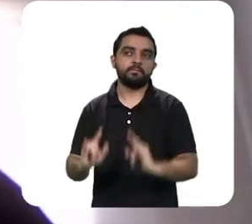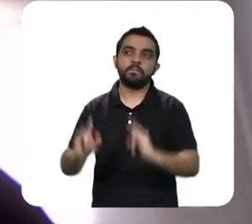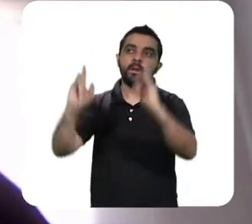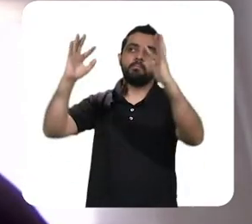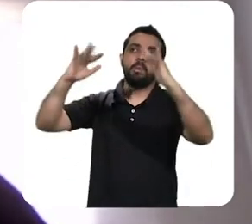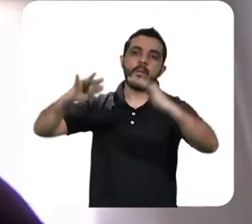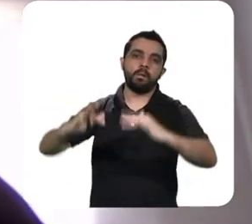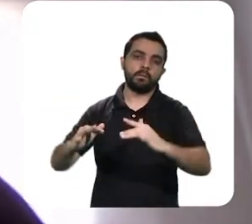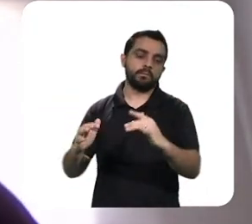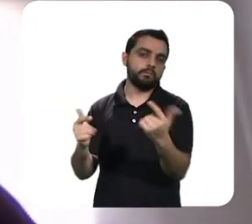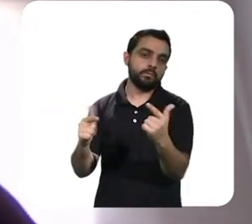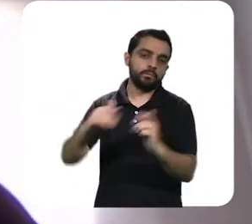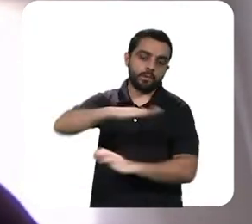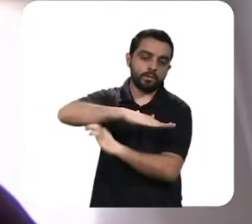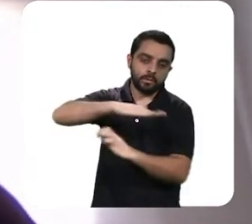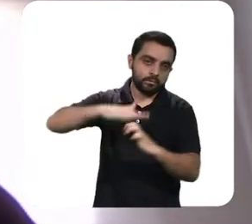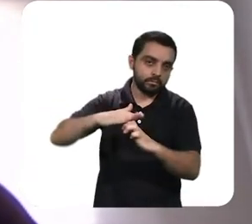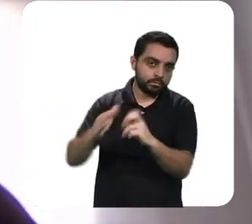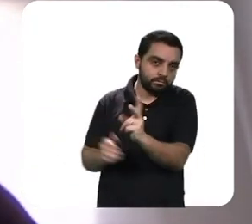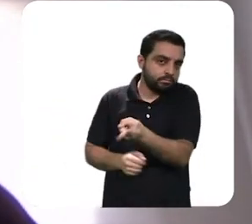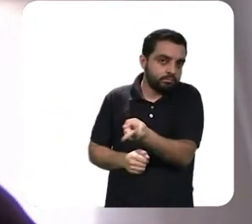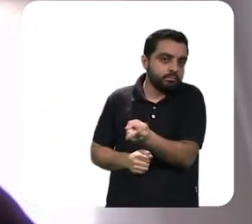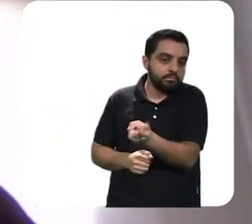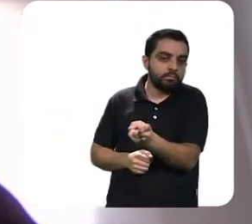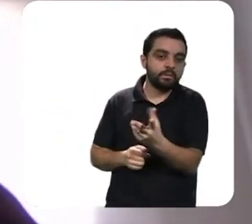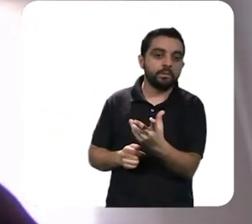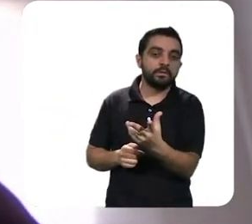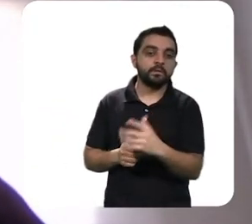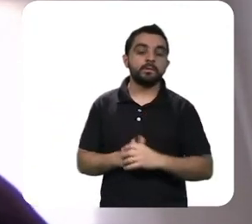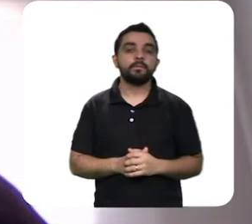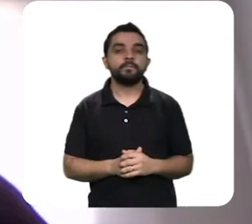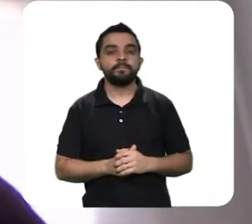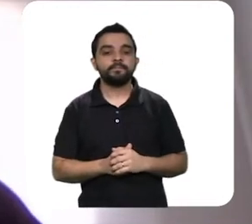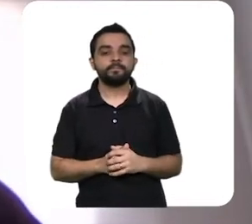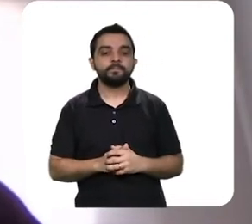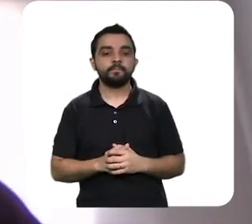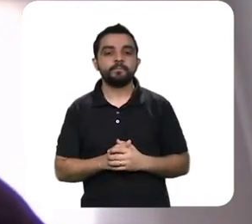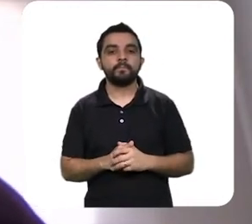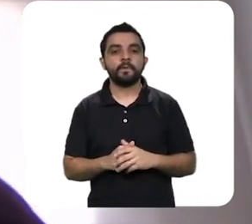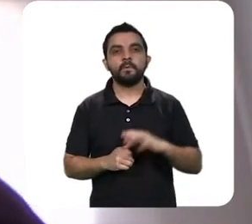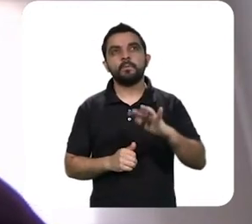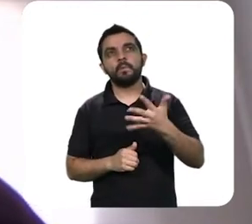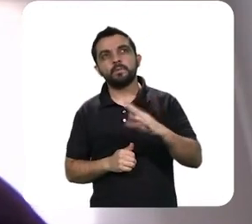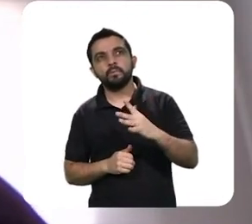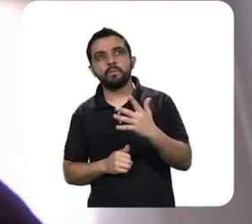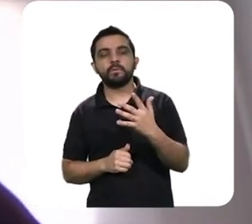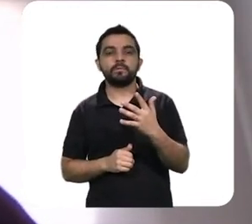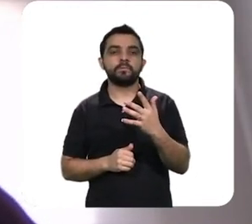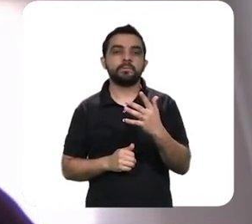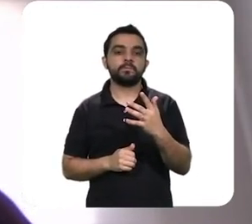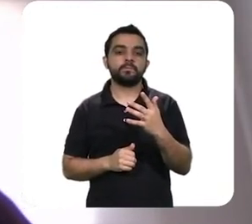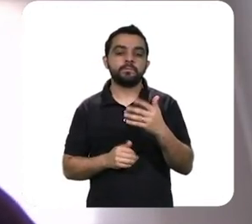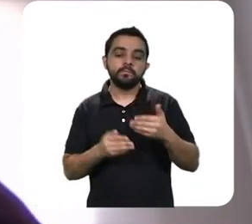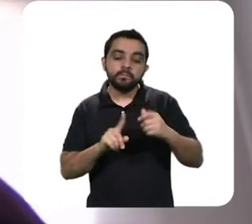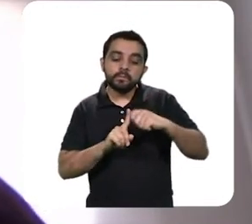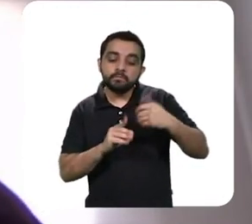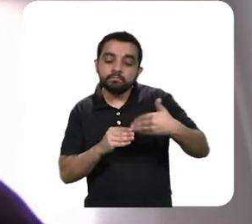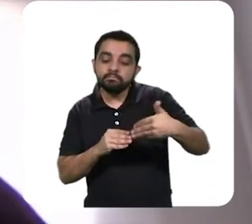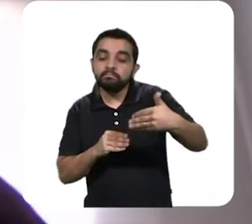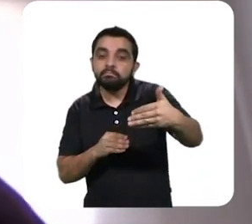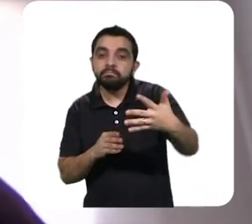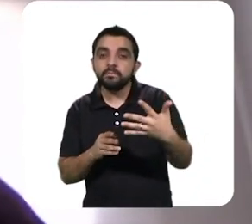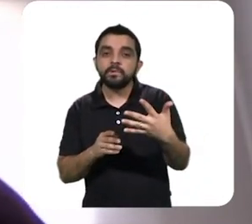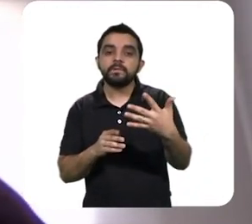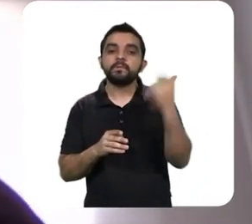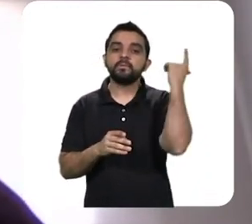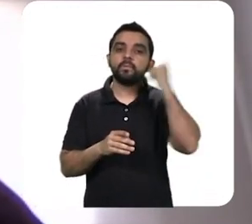então um cenário talvez daqui a 18 meses ou dois vezes se consiga ter uma vacina então